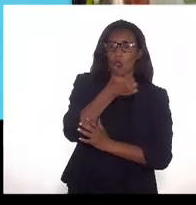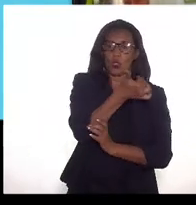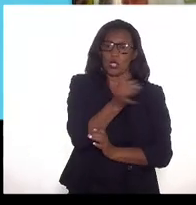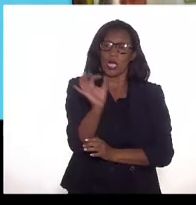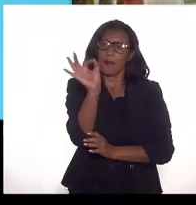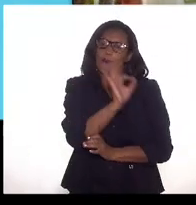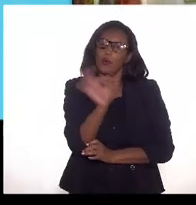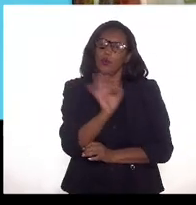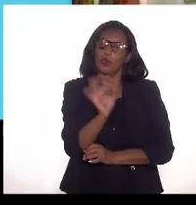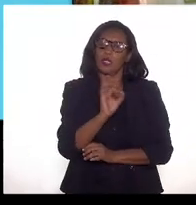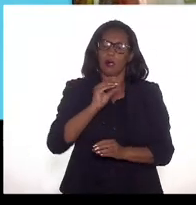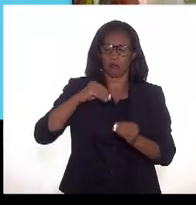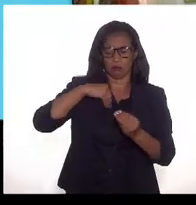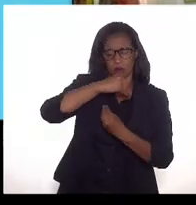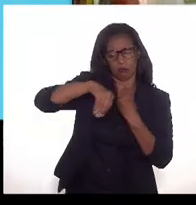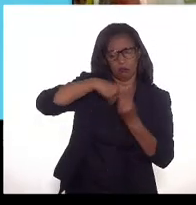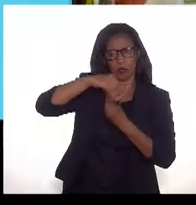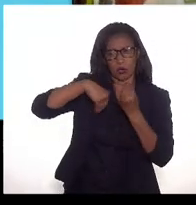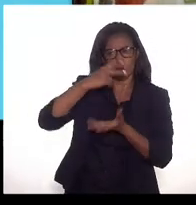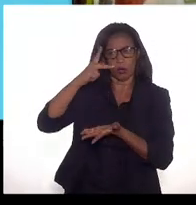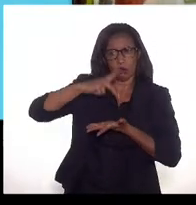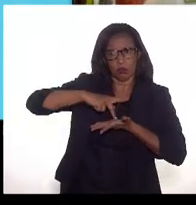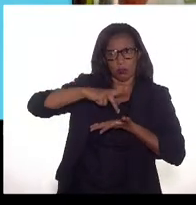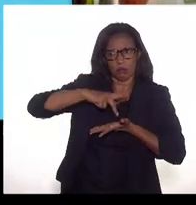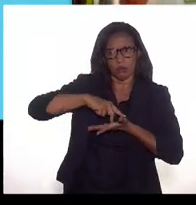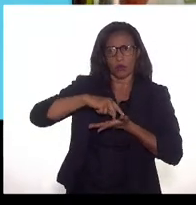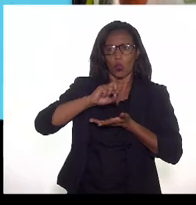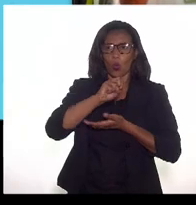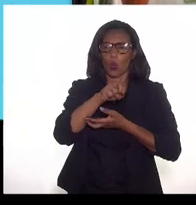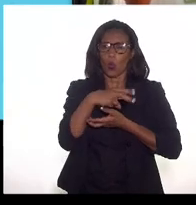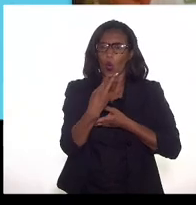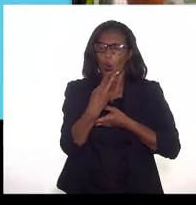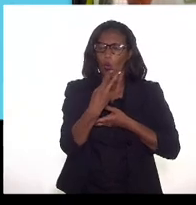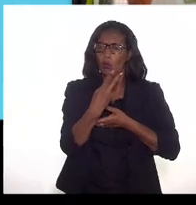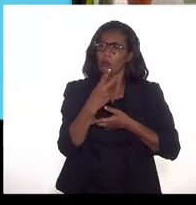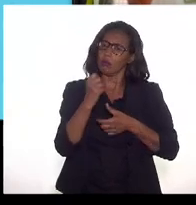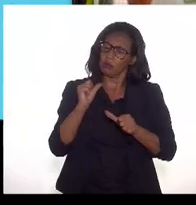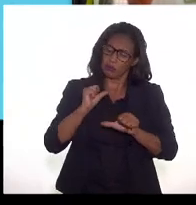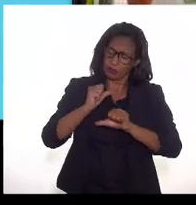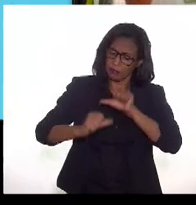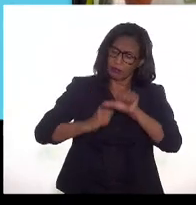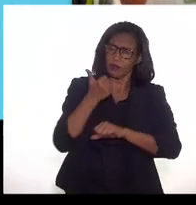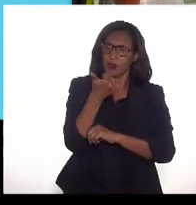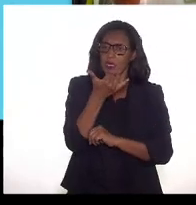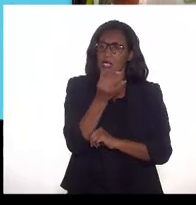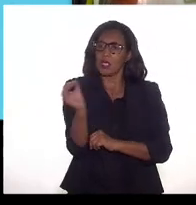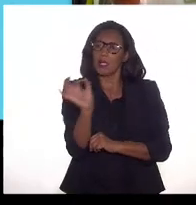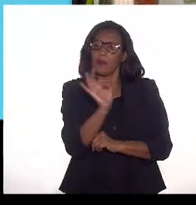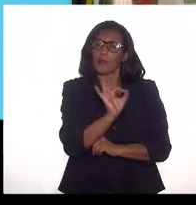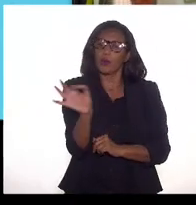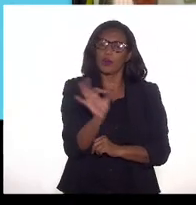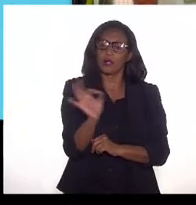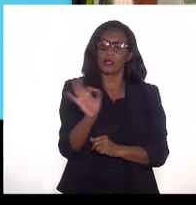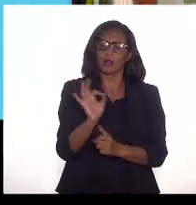da mistura original, ou pode ser escoado, por exemplo, com 100%